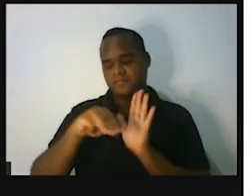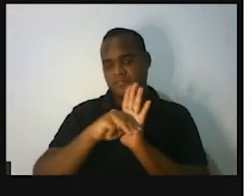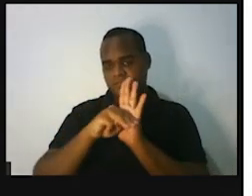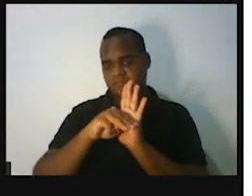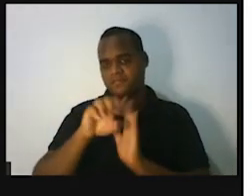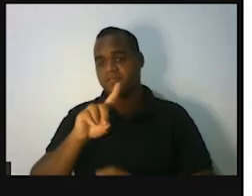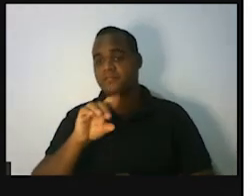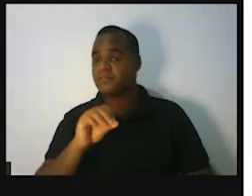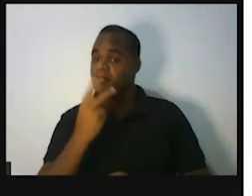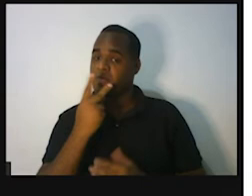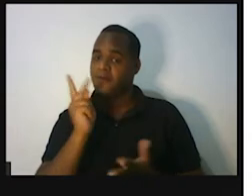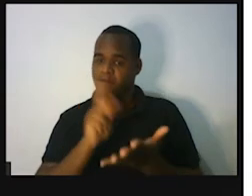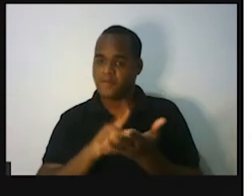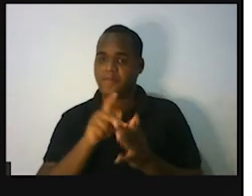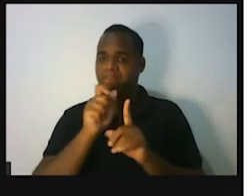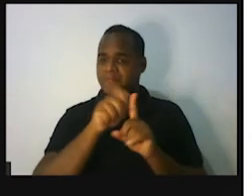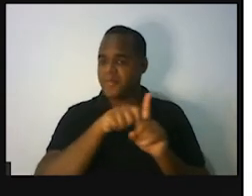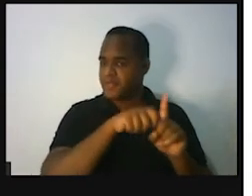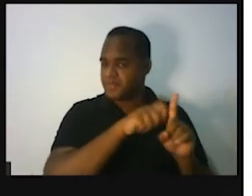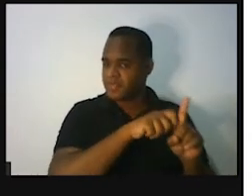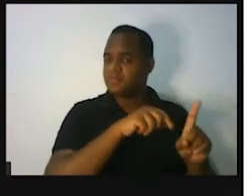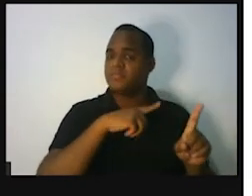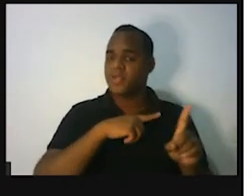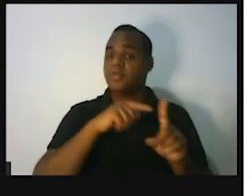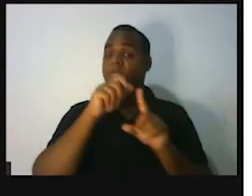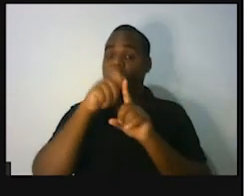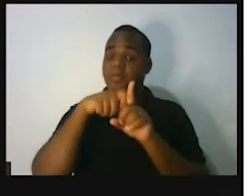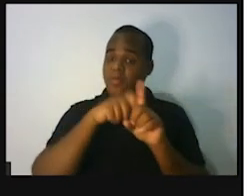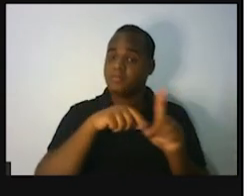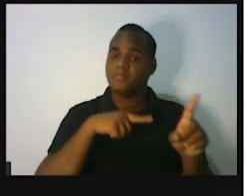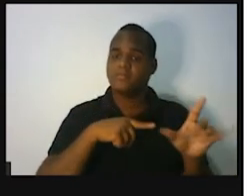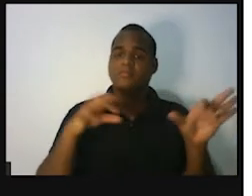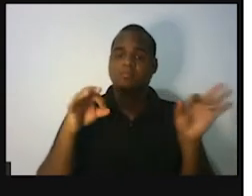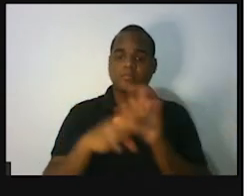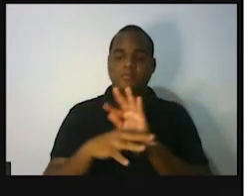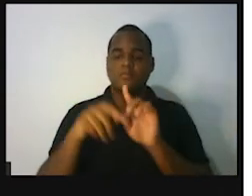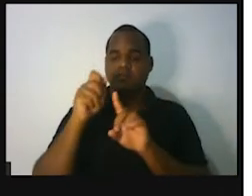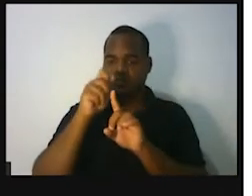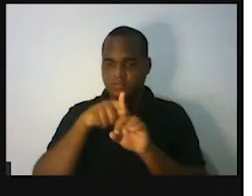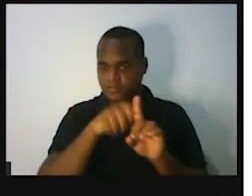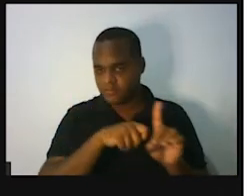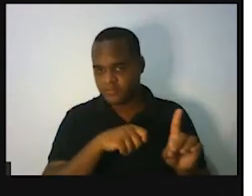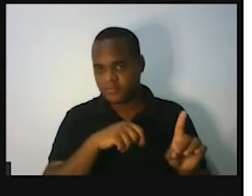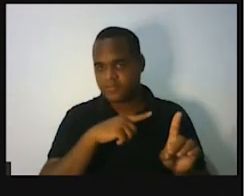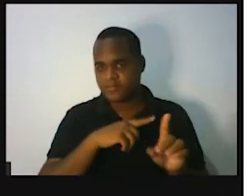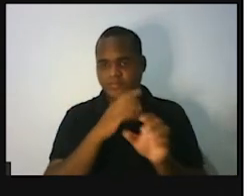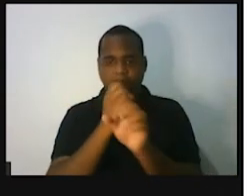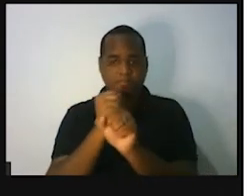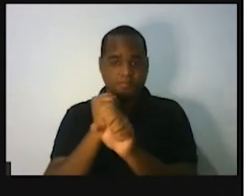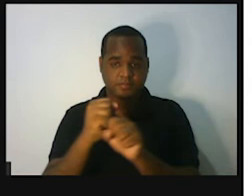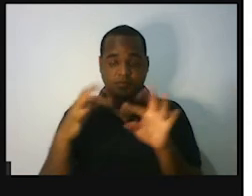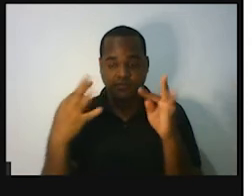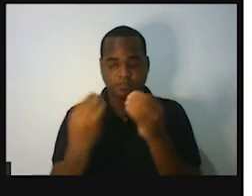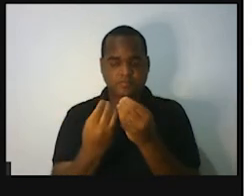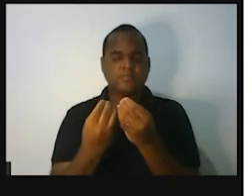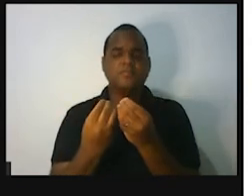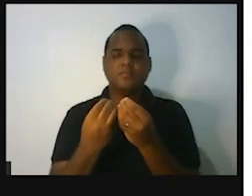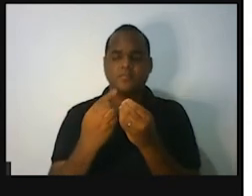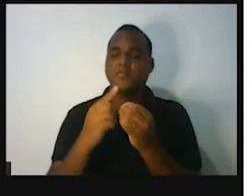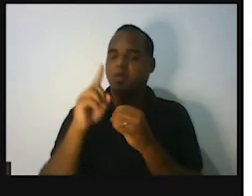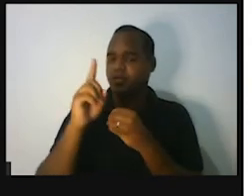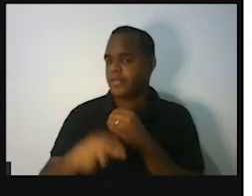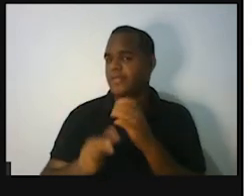médio real de cada mês. O consumo que, de fato, era em cada mês. Fiz uma soma, deu um total e esse total foi